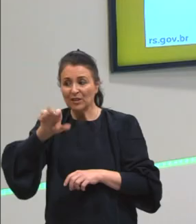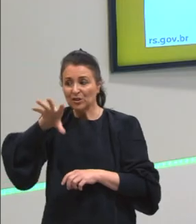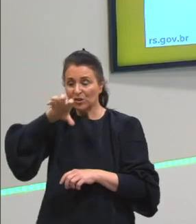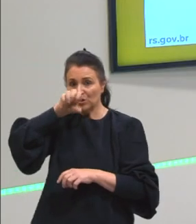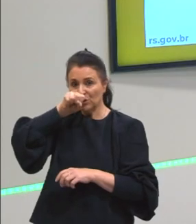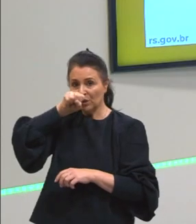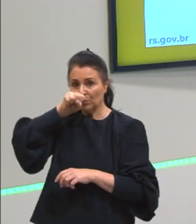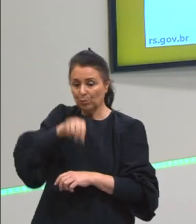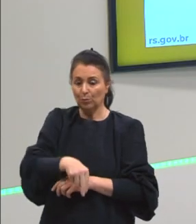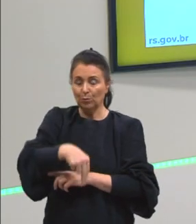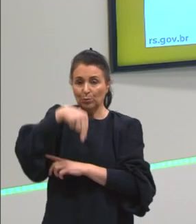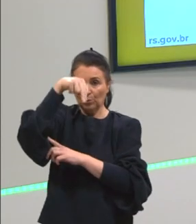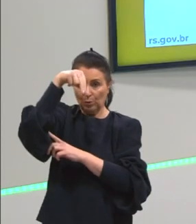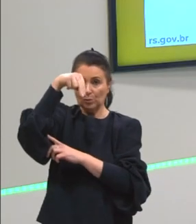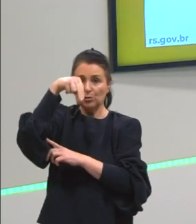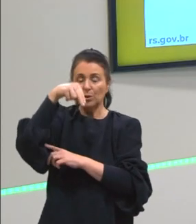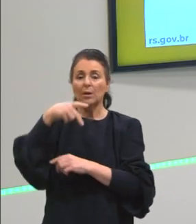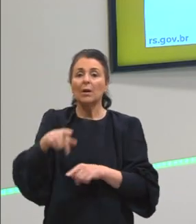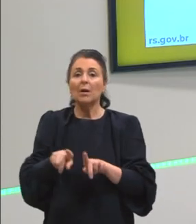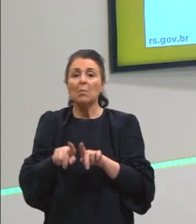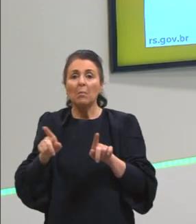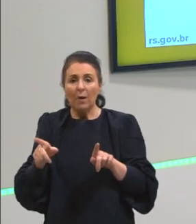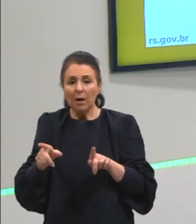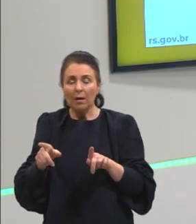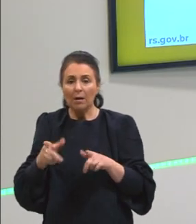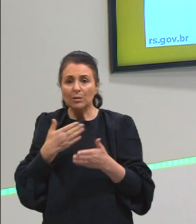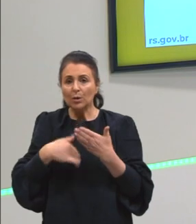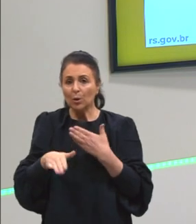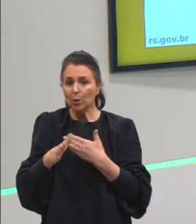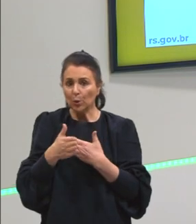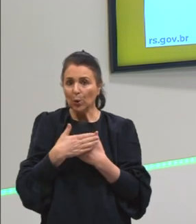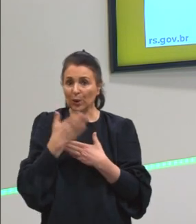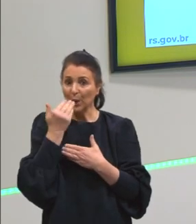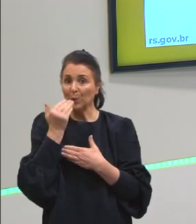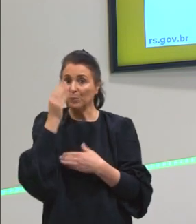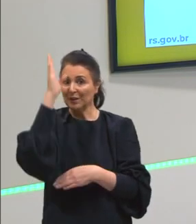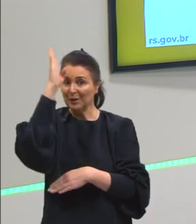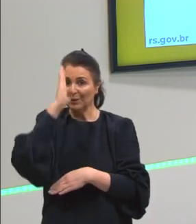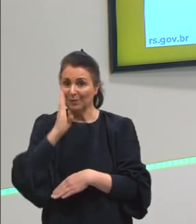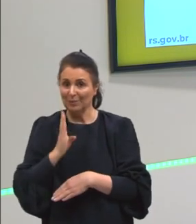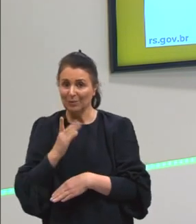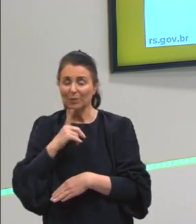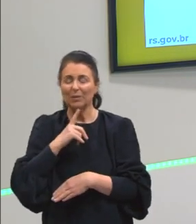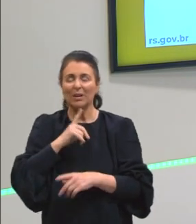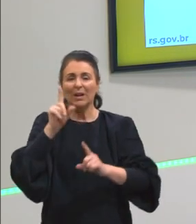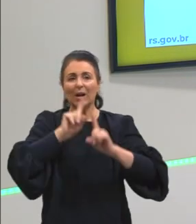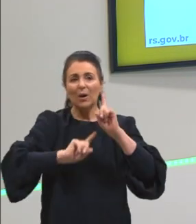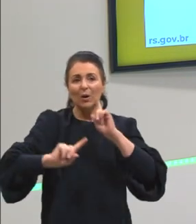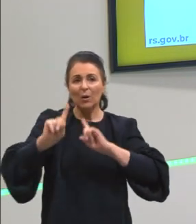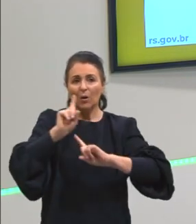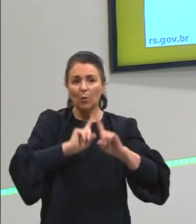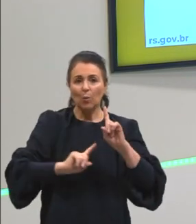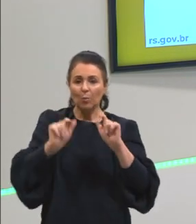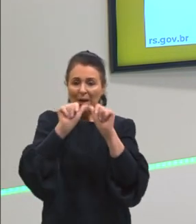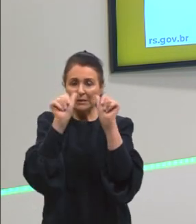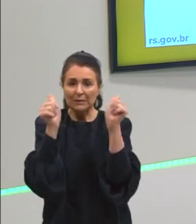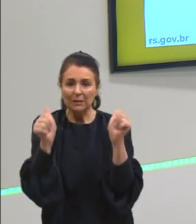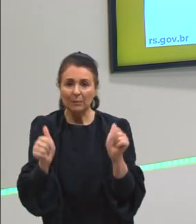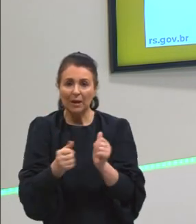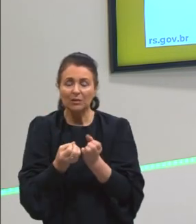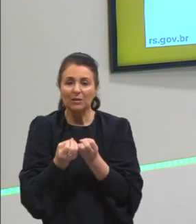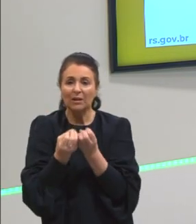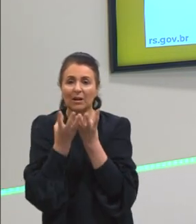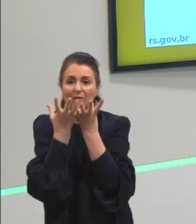norte, né? Mas que perpassam toda a culinária brasileira. E aqui, então, tem algumas imagens aqui da